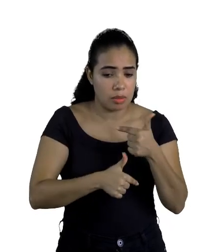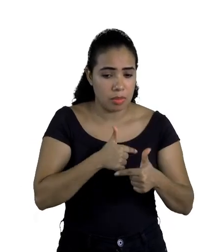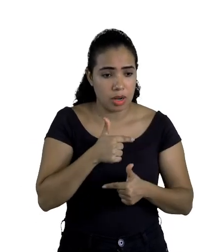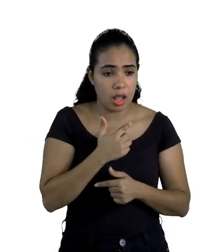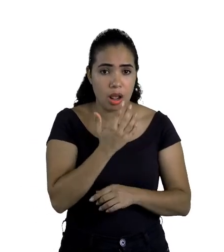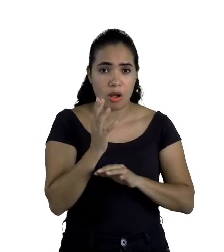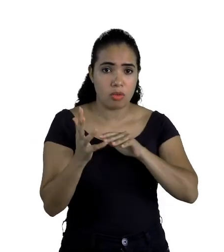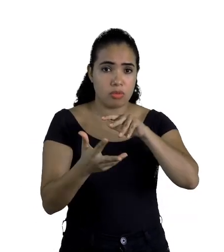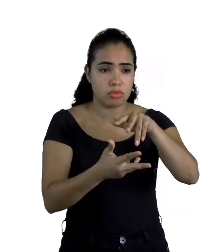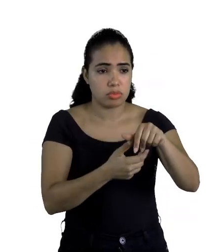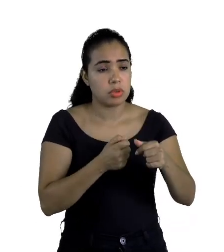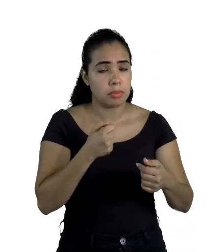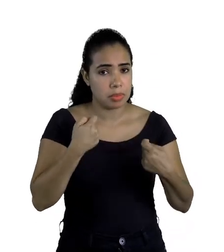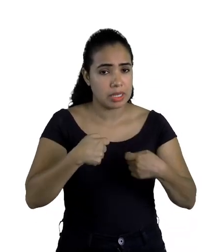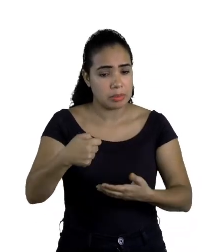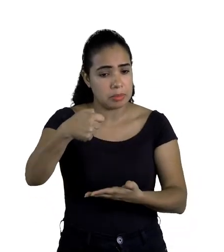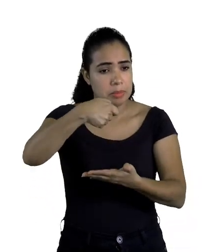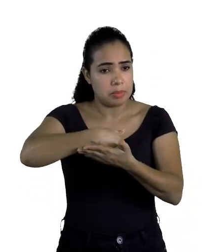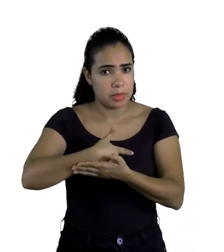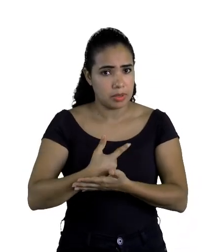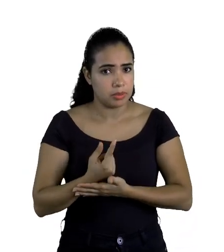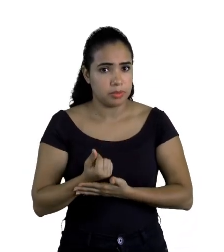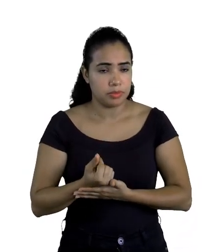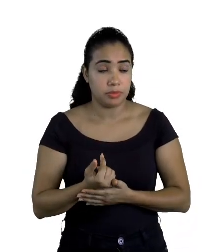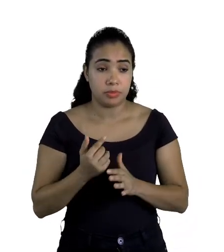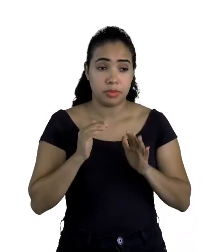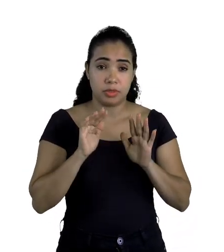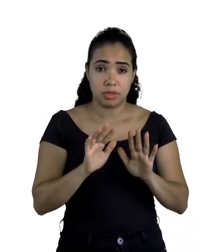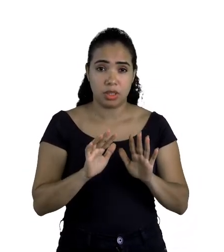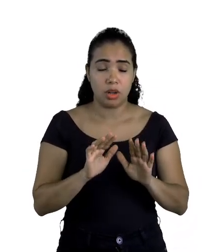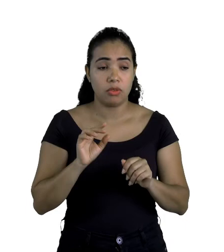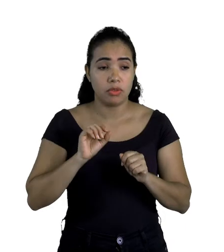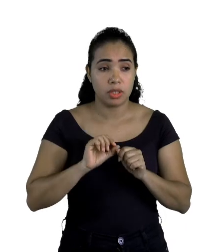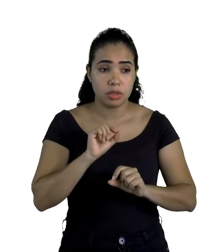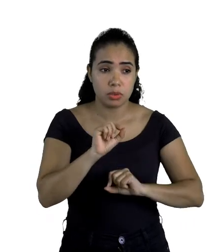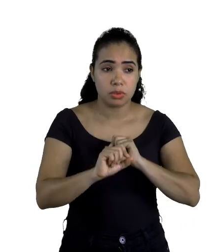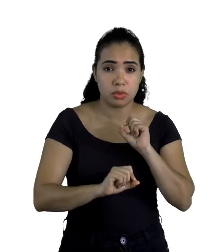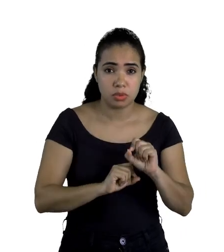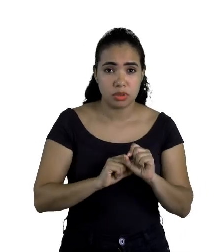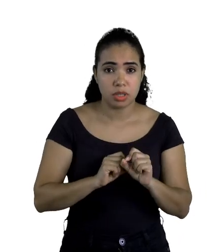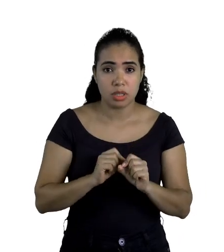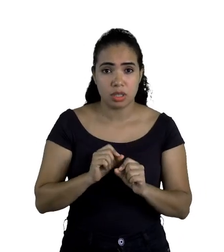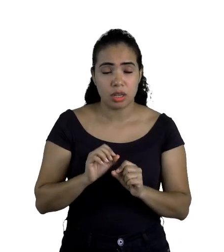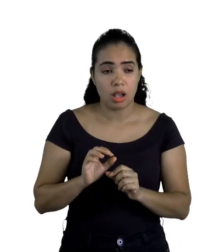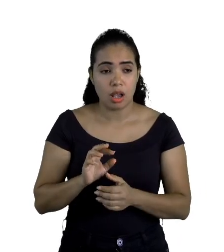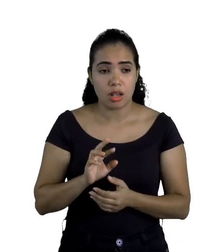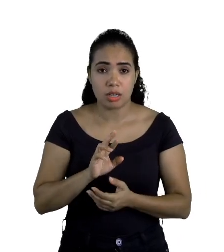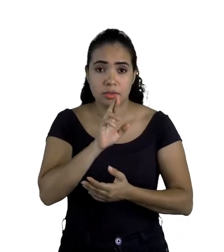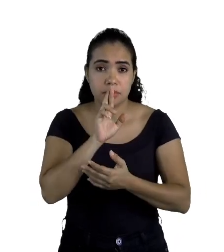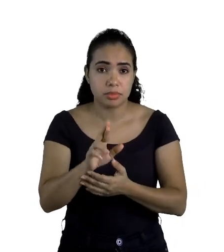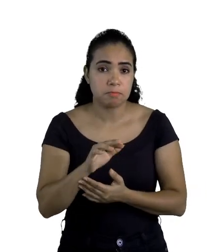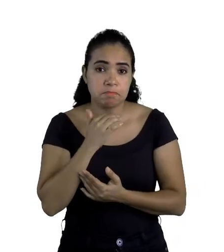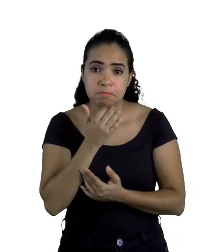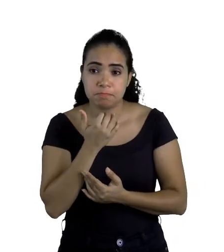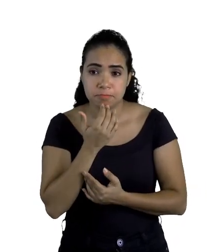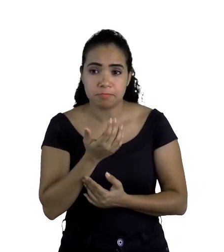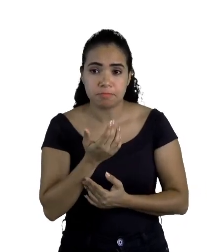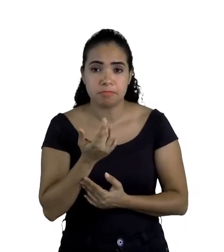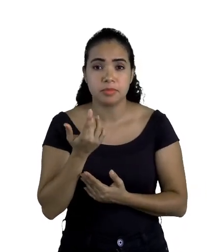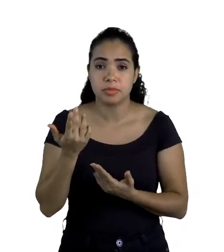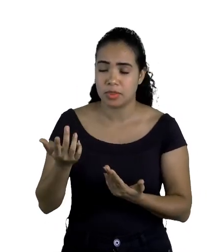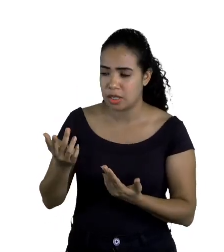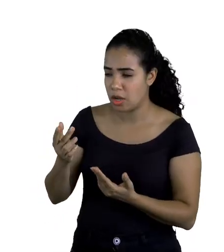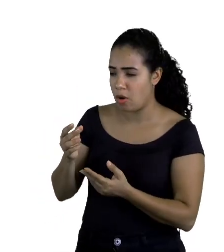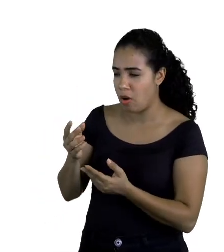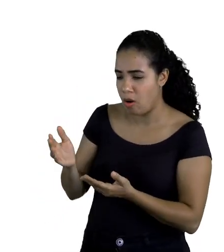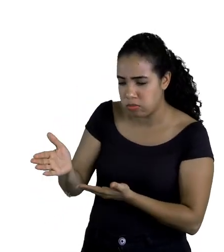mundo que não seja pago. Caso contrário, o eu fizer não surtirá o efeito esperado. Dali fizeram o rateio